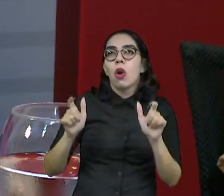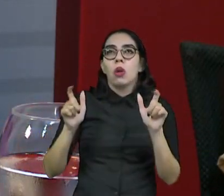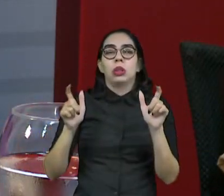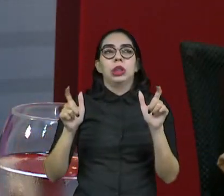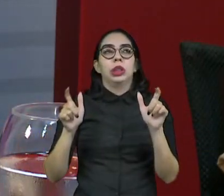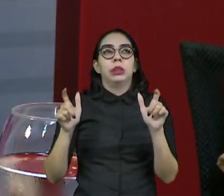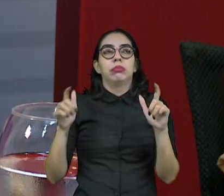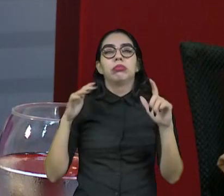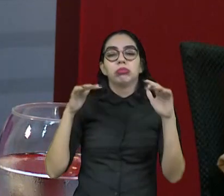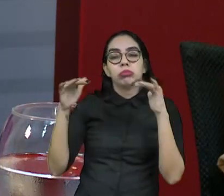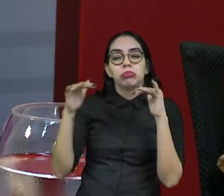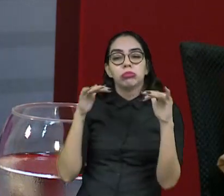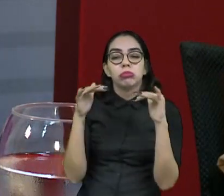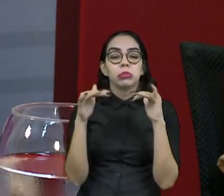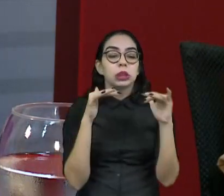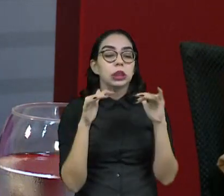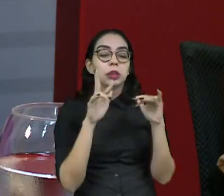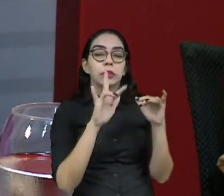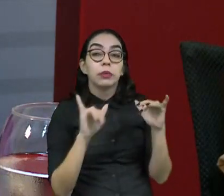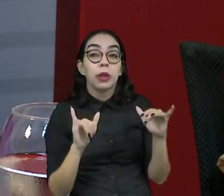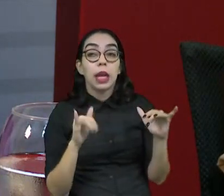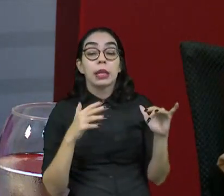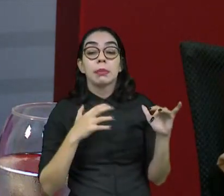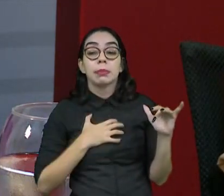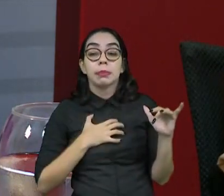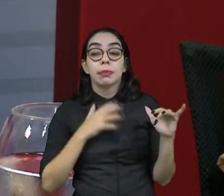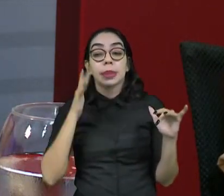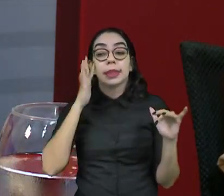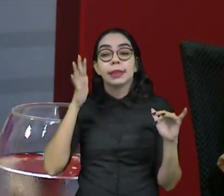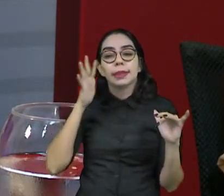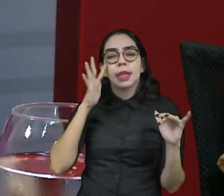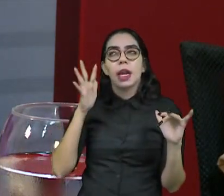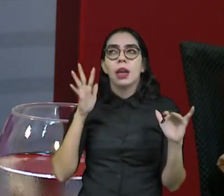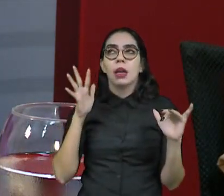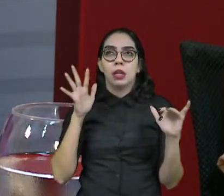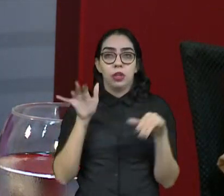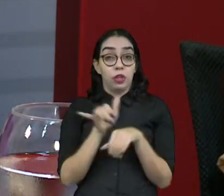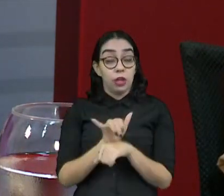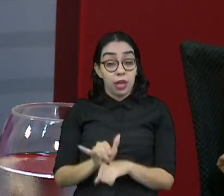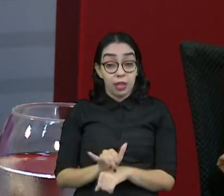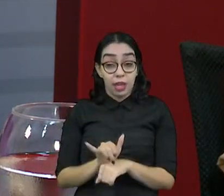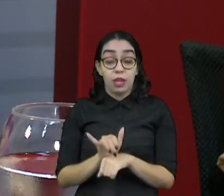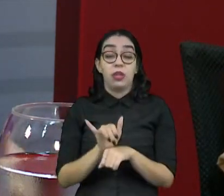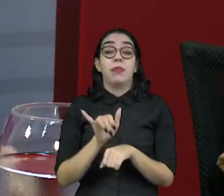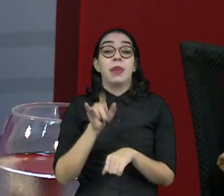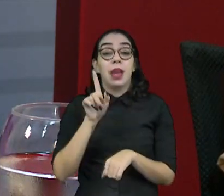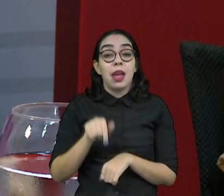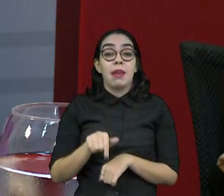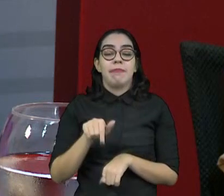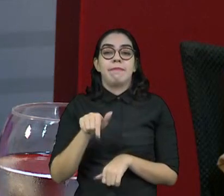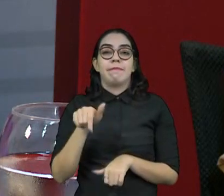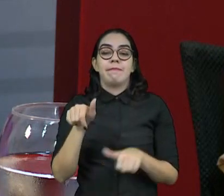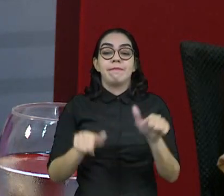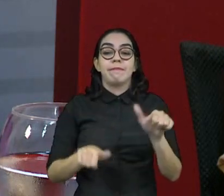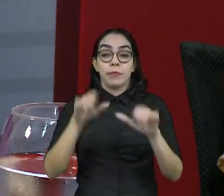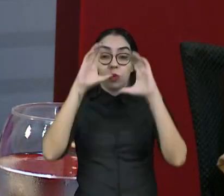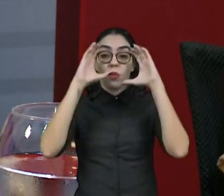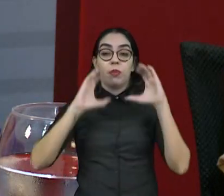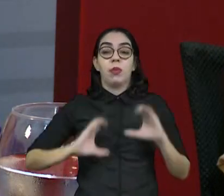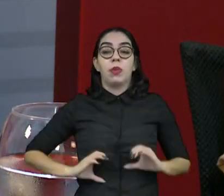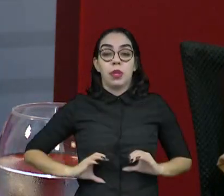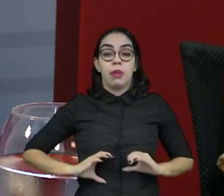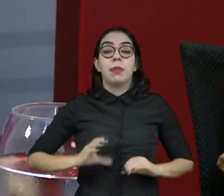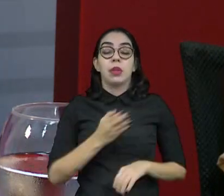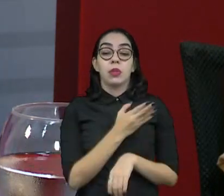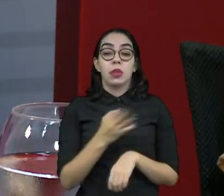que lado? É, para a gente saber se pega o guarda-chuva, se vai com que roupa. Então, é para a gente analisar, principalmente, comportamento eleitoral. Se as